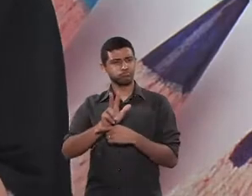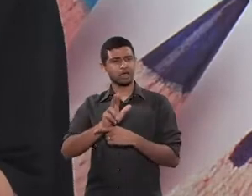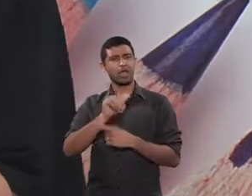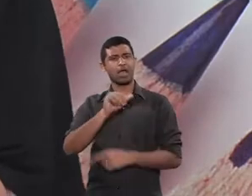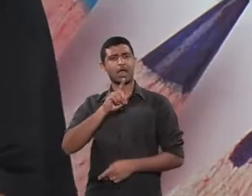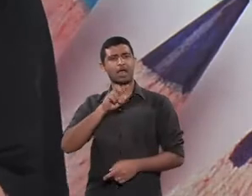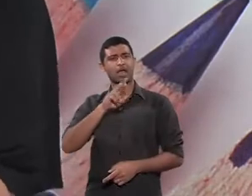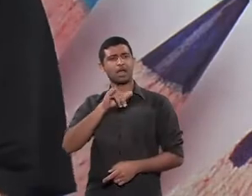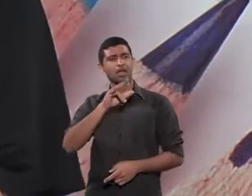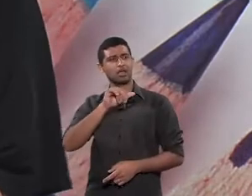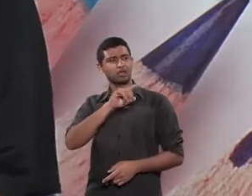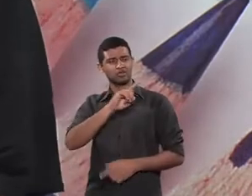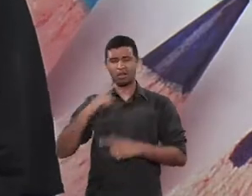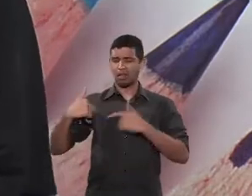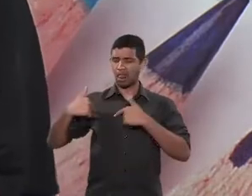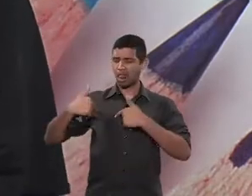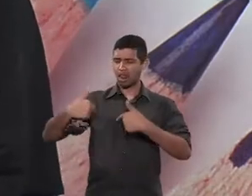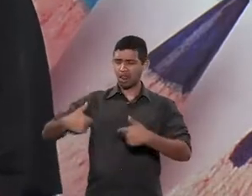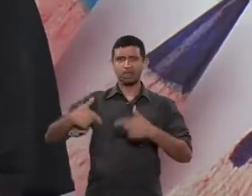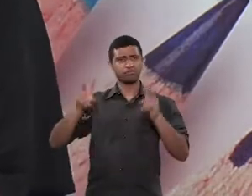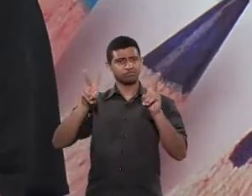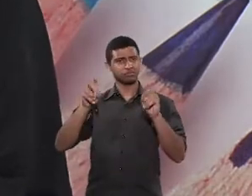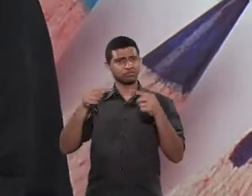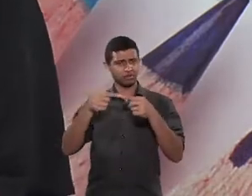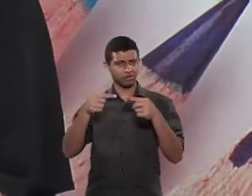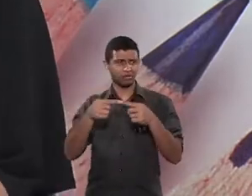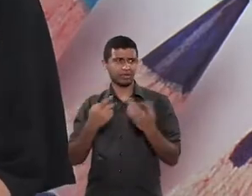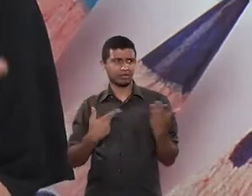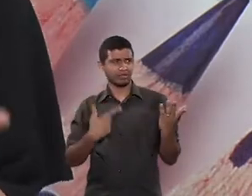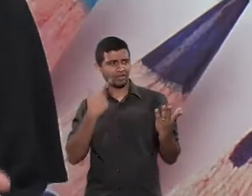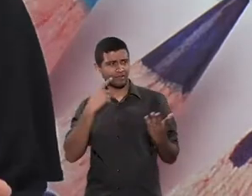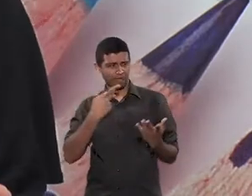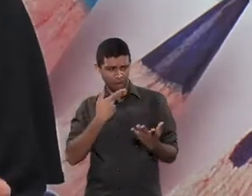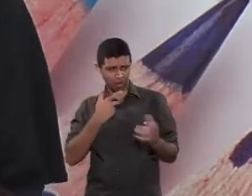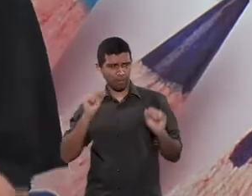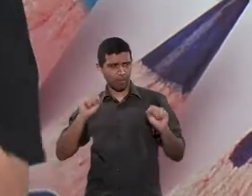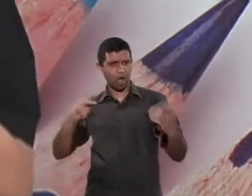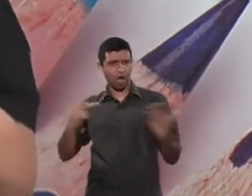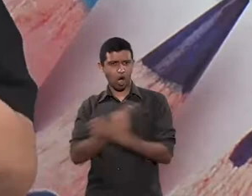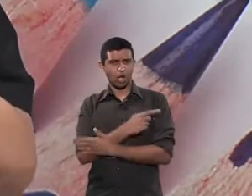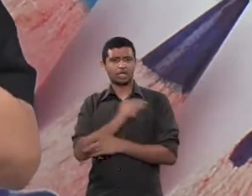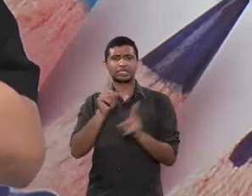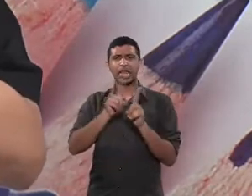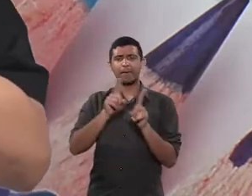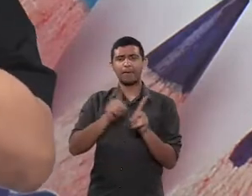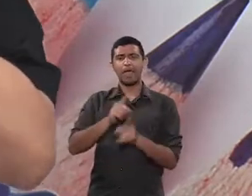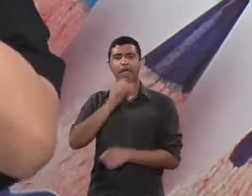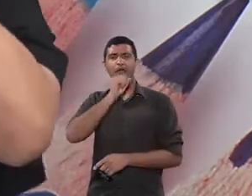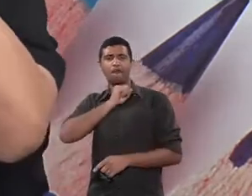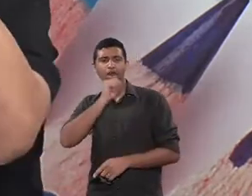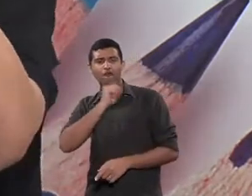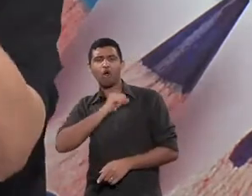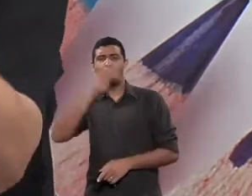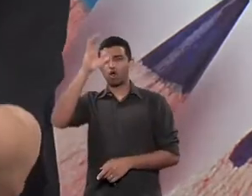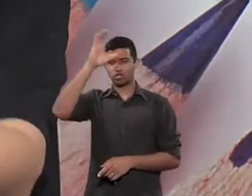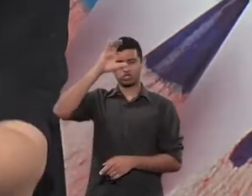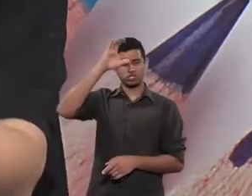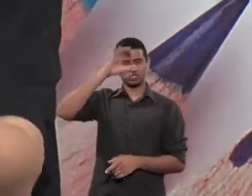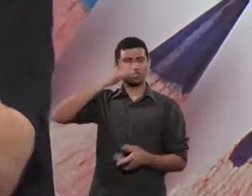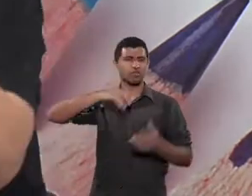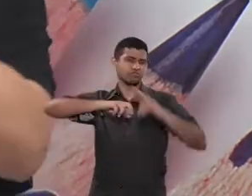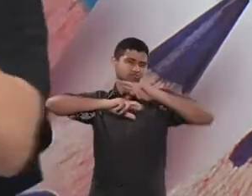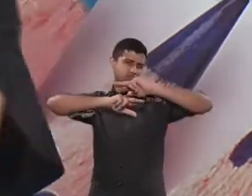Adriano. Adriano milita nessa causa há um tempo. Você falou que pode ocorrer também por parte dos avós, por parte de